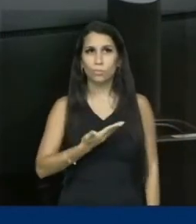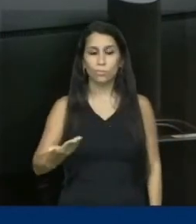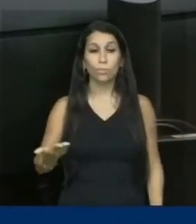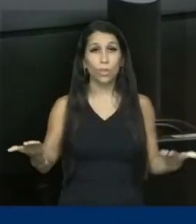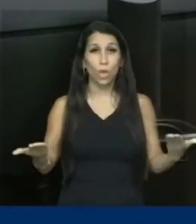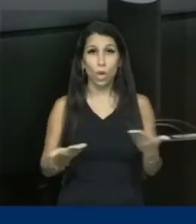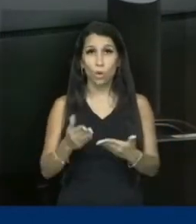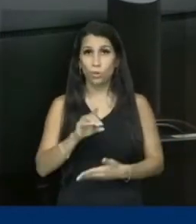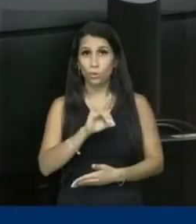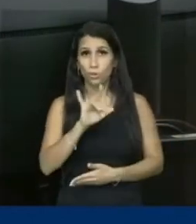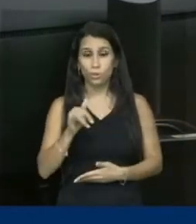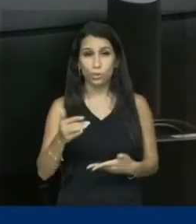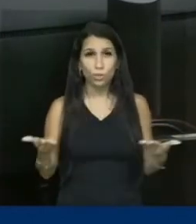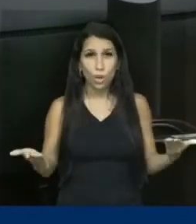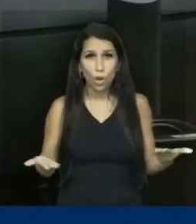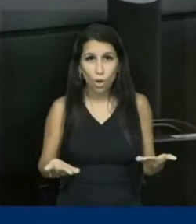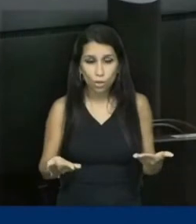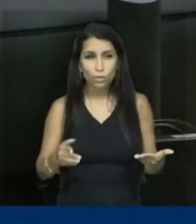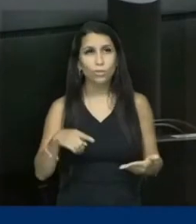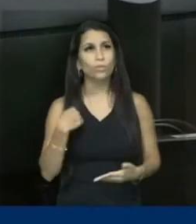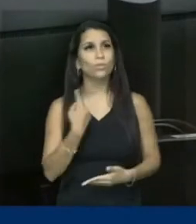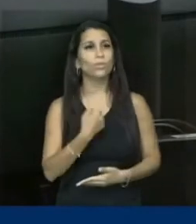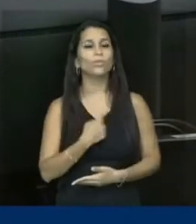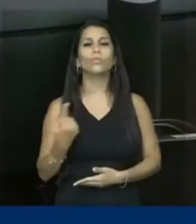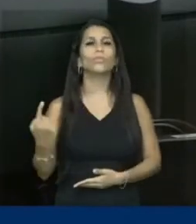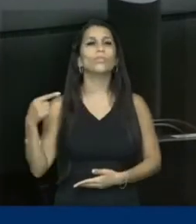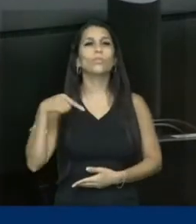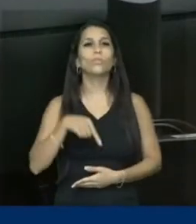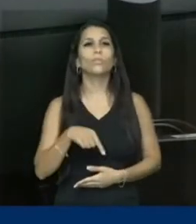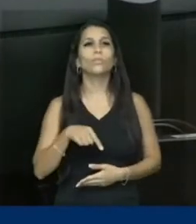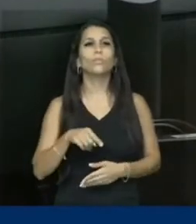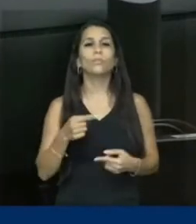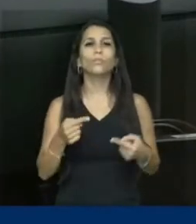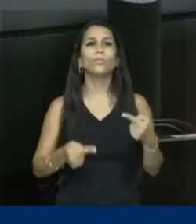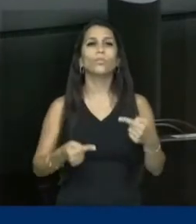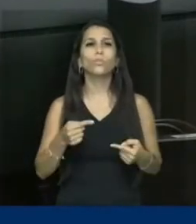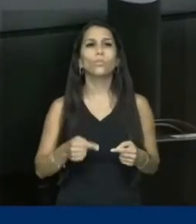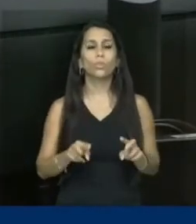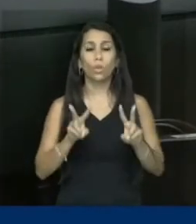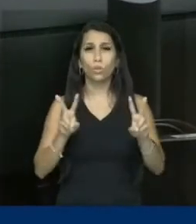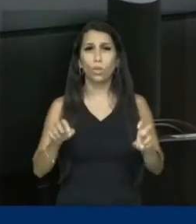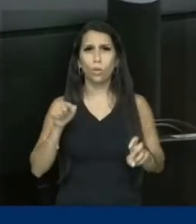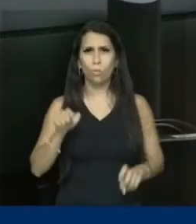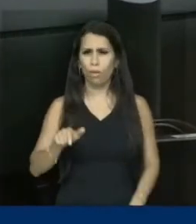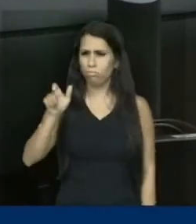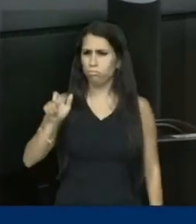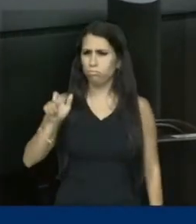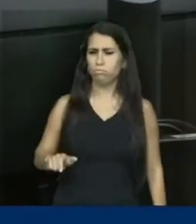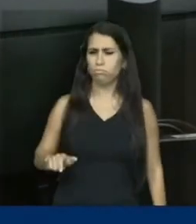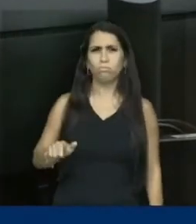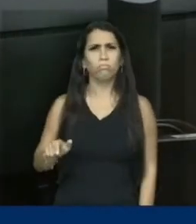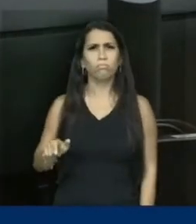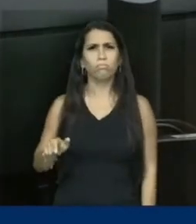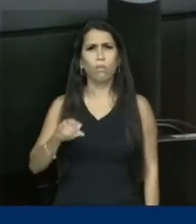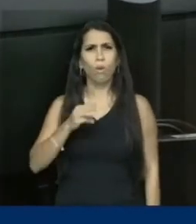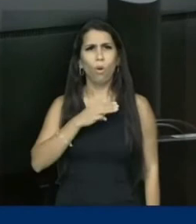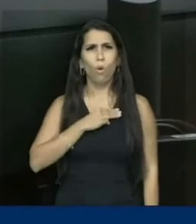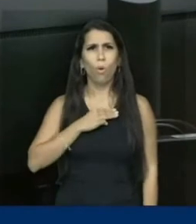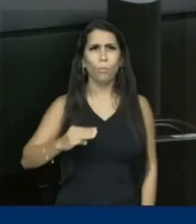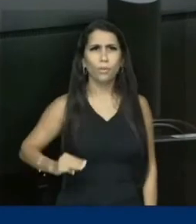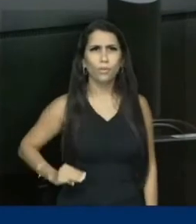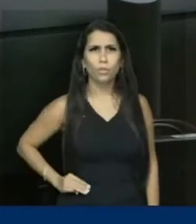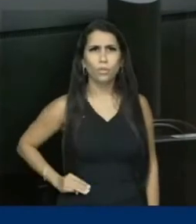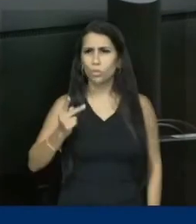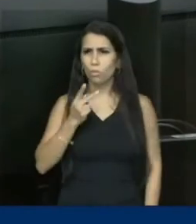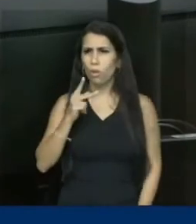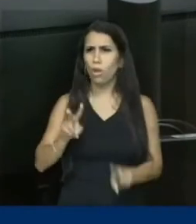dia de hoje, nós estamos aqui discutindo o impacto desta fala, que diz respeito à educação inclusiva,